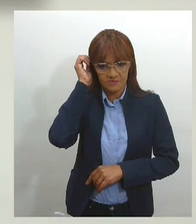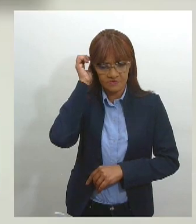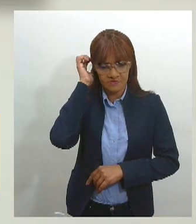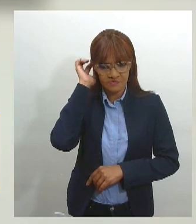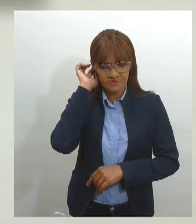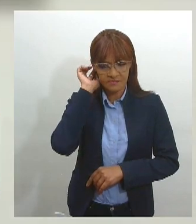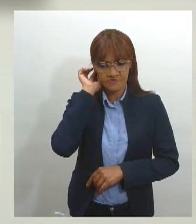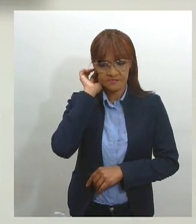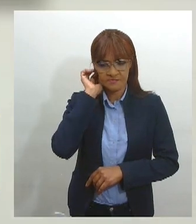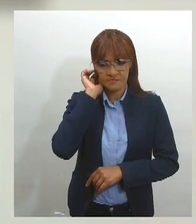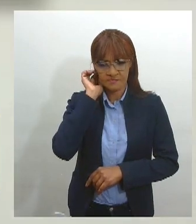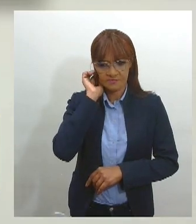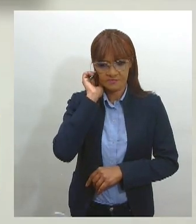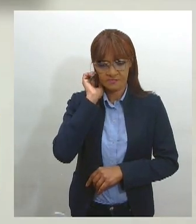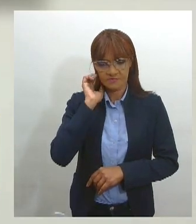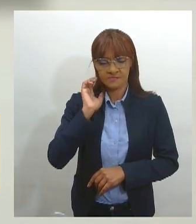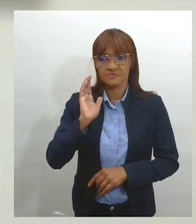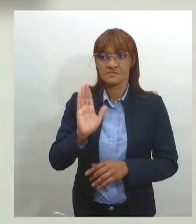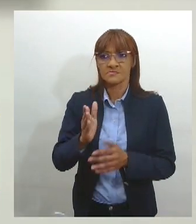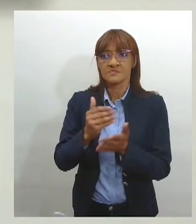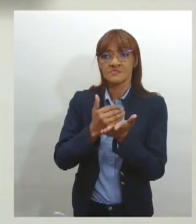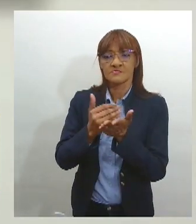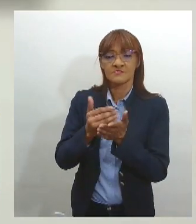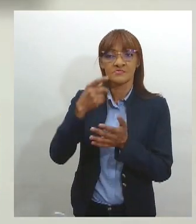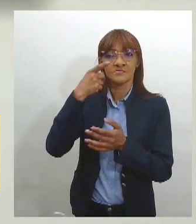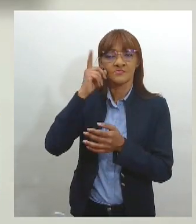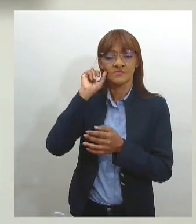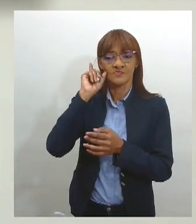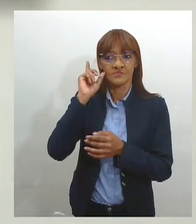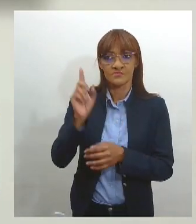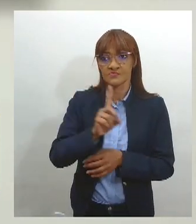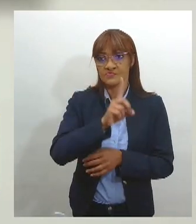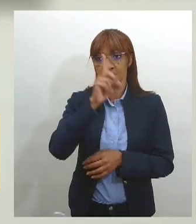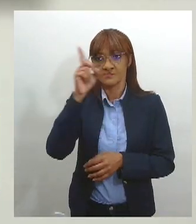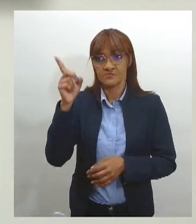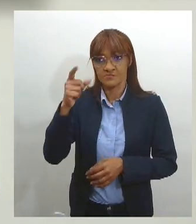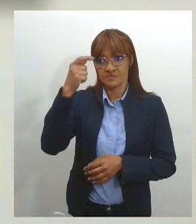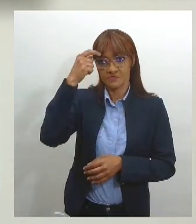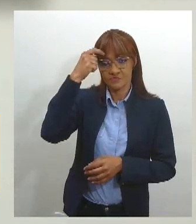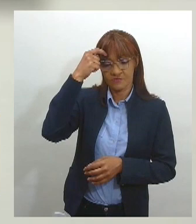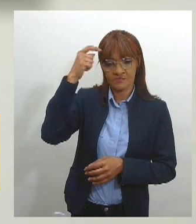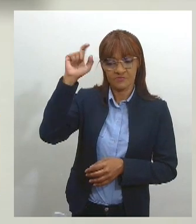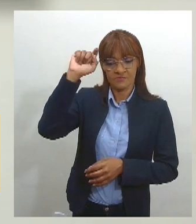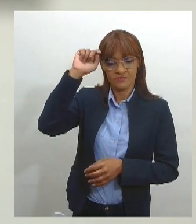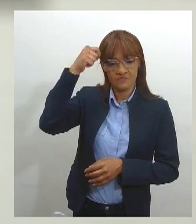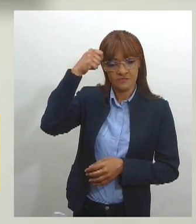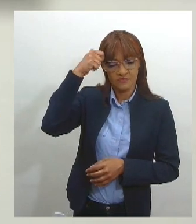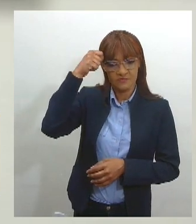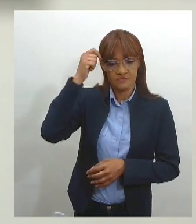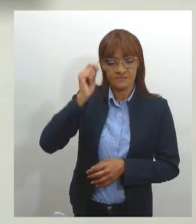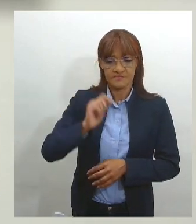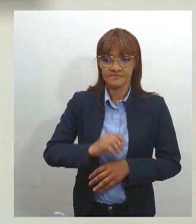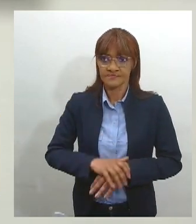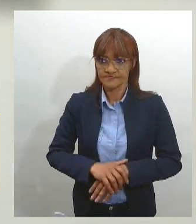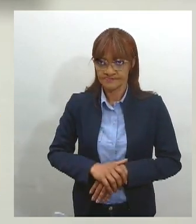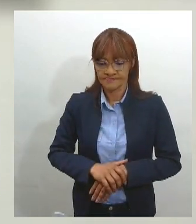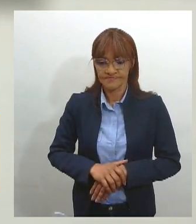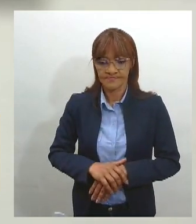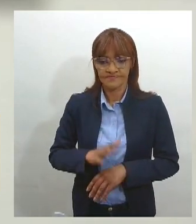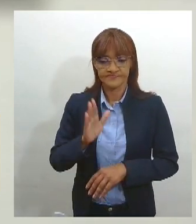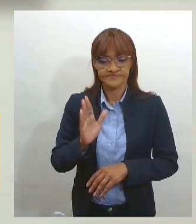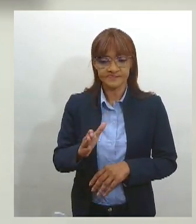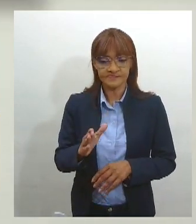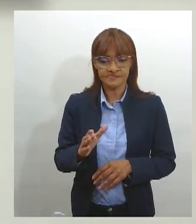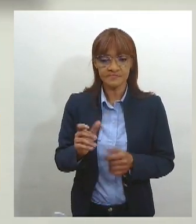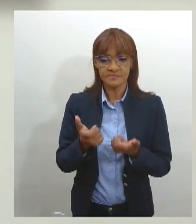ontem, né? No dia da consciência negra. Não é por acaso o grande número de mulheres negras que são vítimas